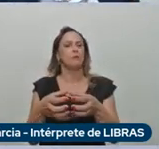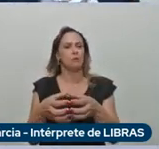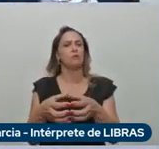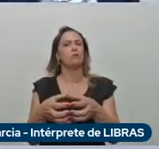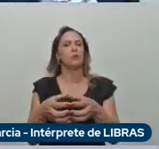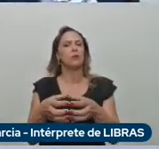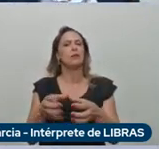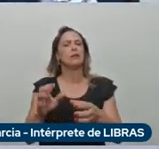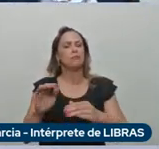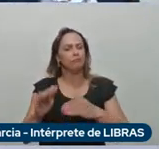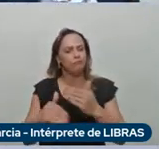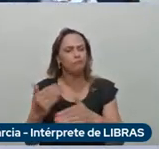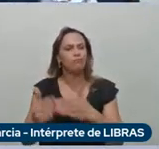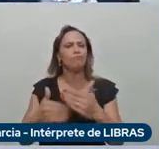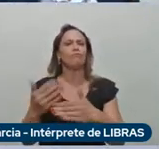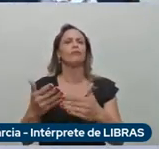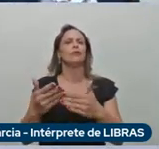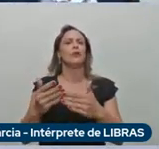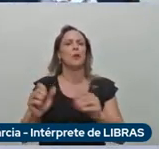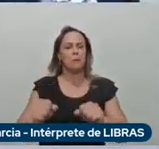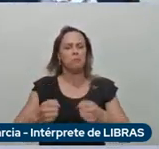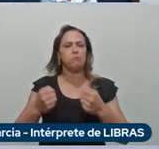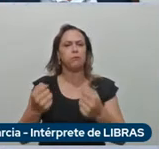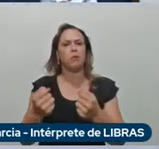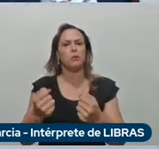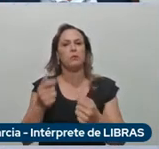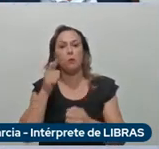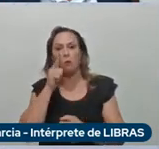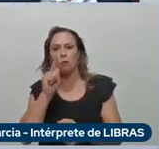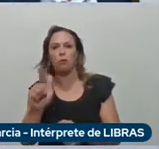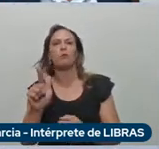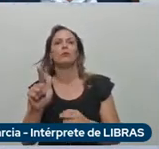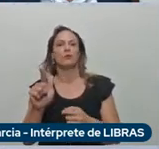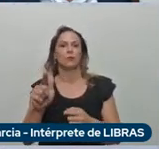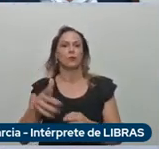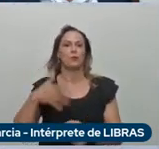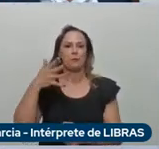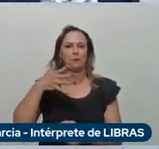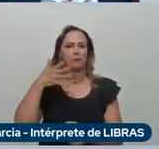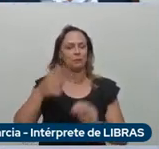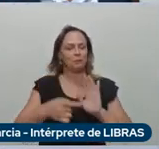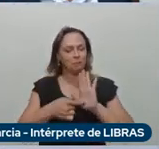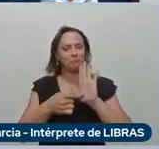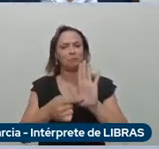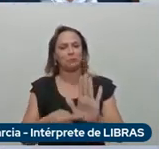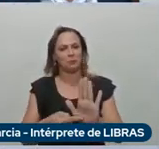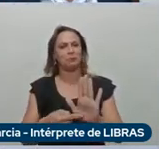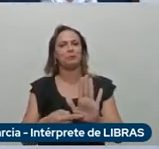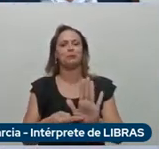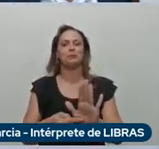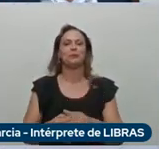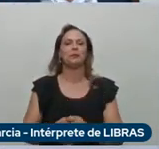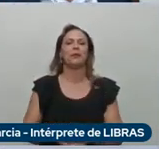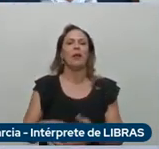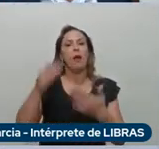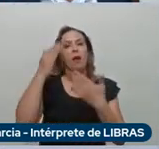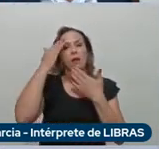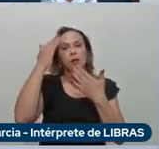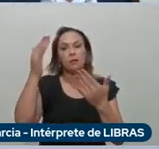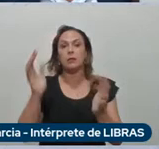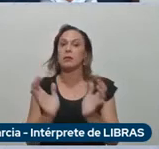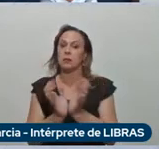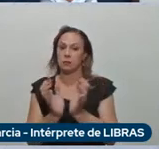envolvida aí com empenho para concretizar esse encontro hoje, agradeço a equipe do